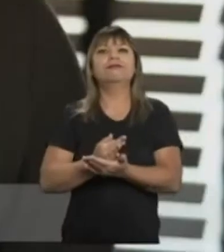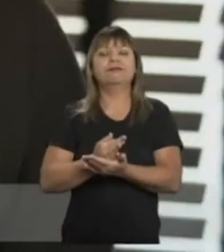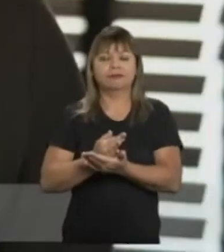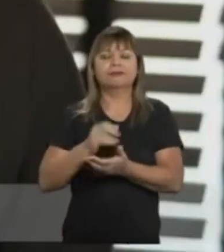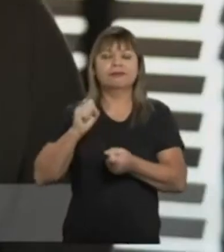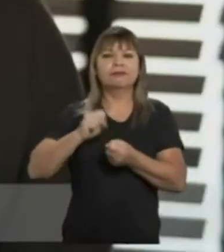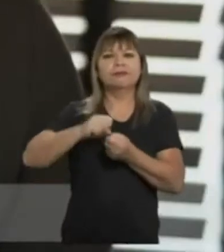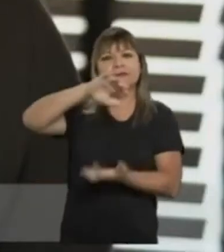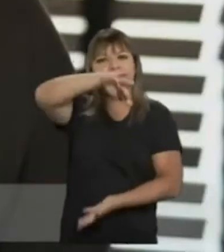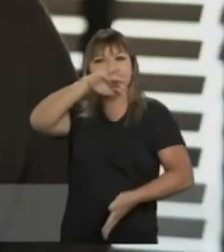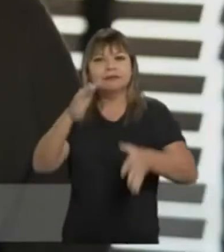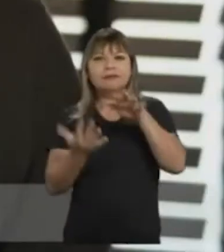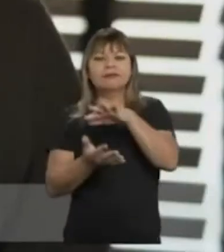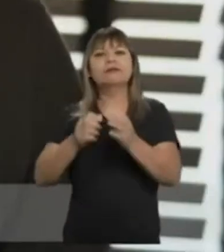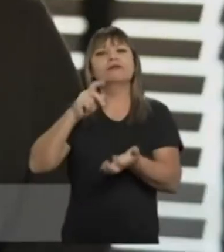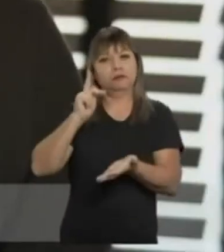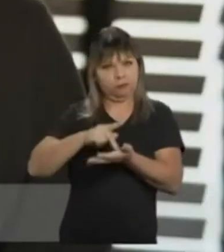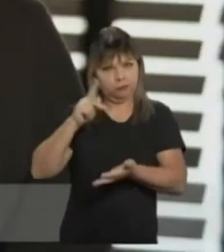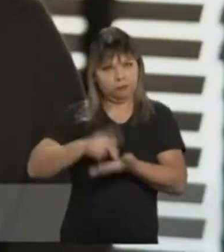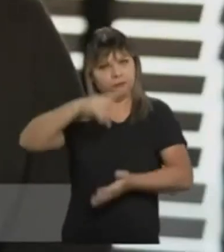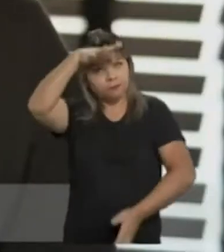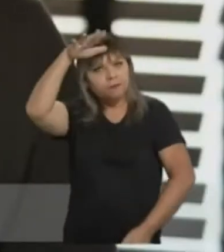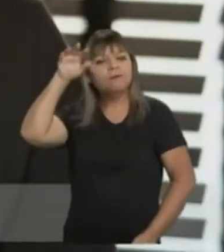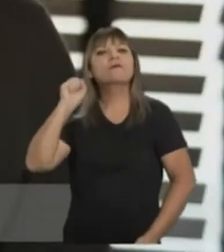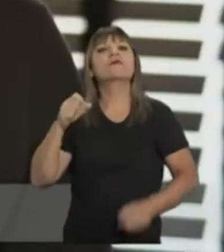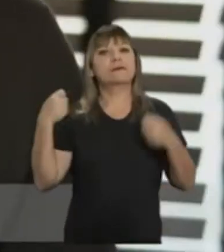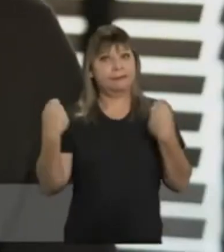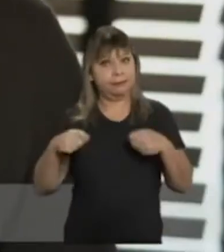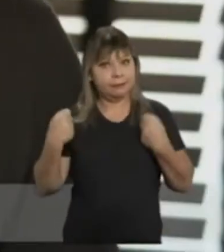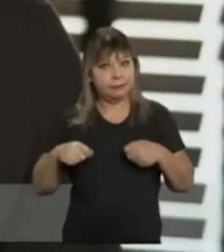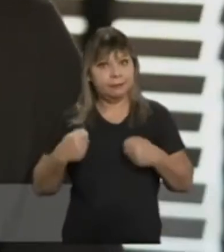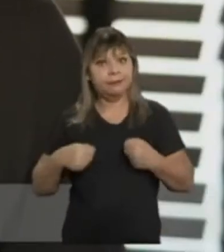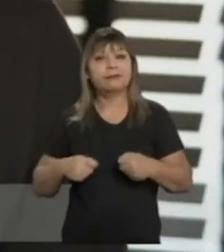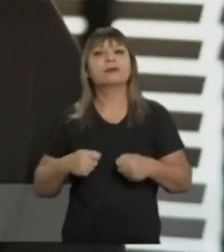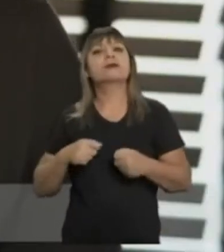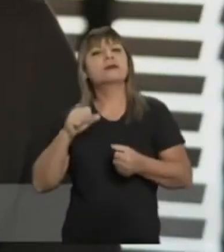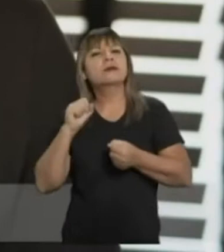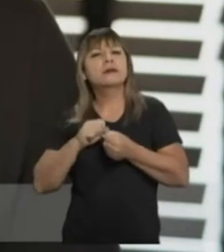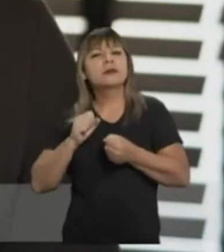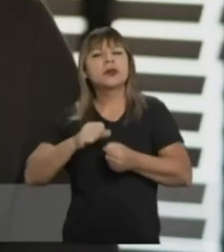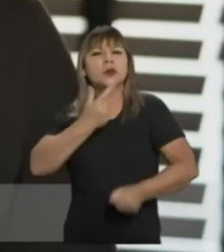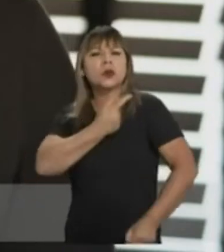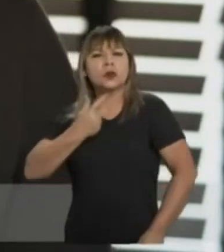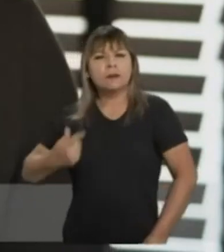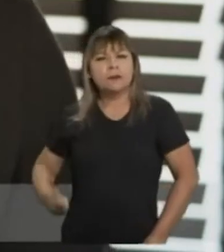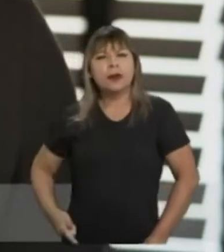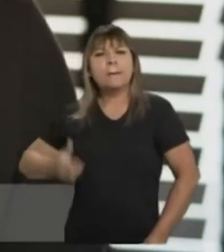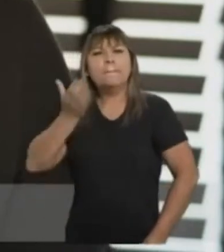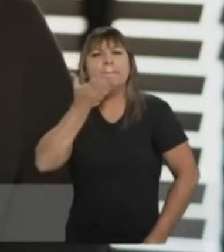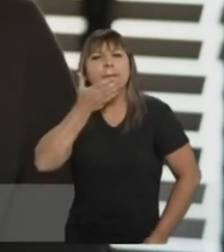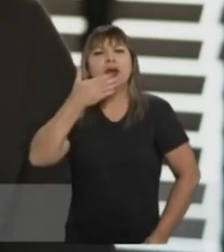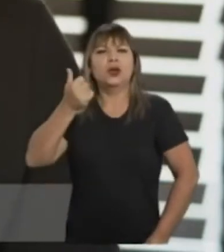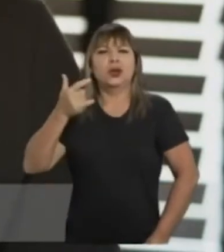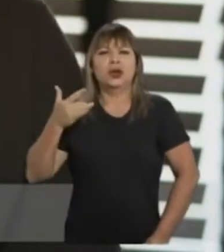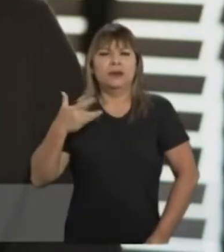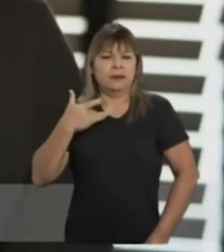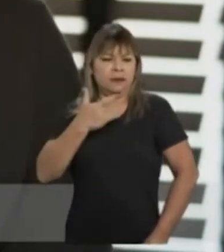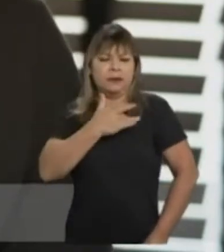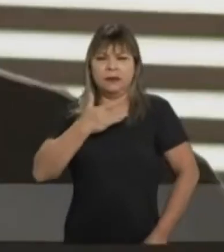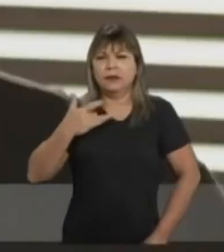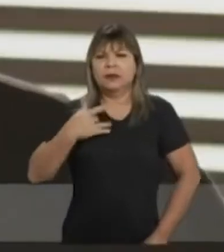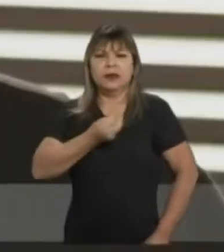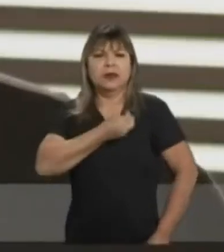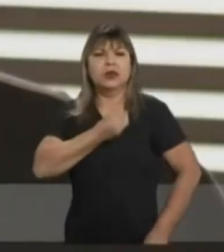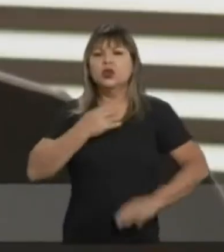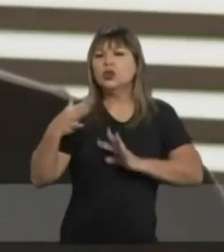vamos fazer a mudança de verdade que o sul matogrossense tanto quer e precisa. Vamos fazer um governo que vai melhorar a vida de todos.